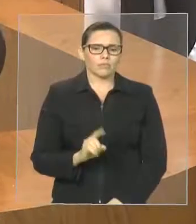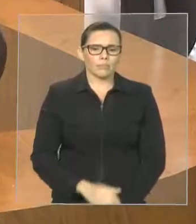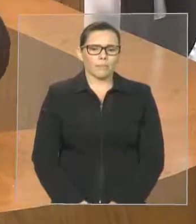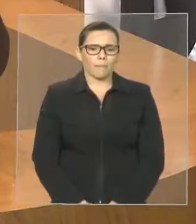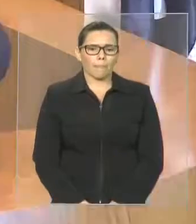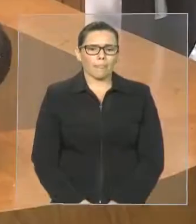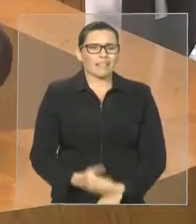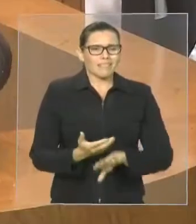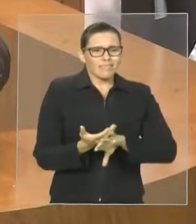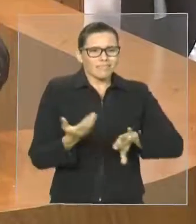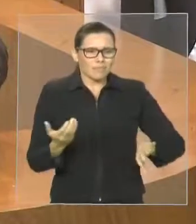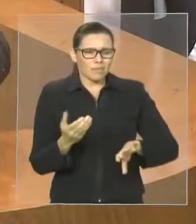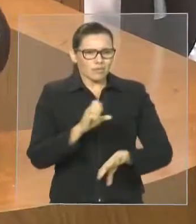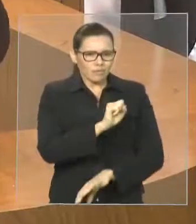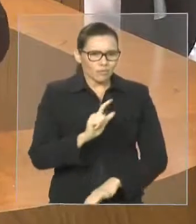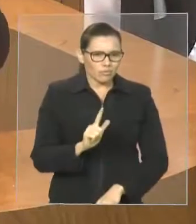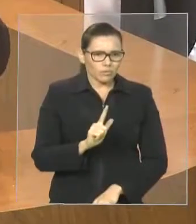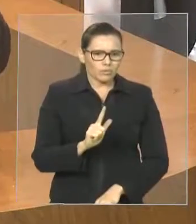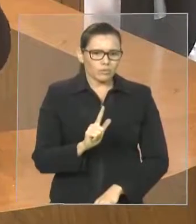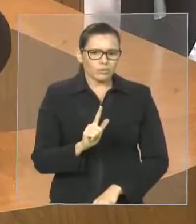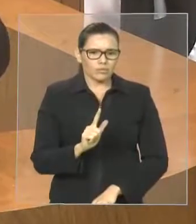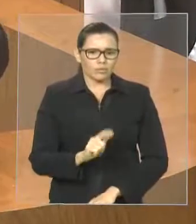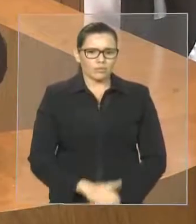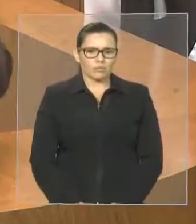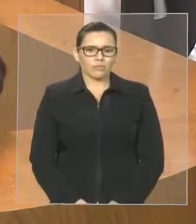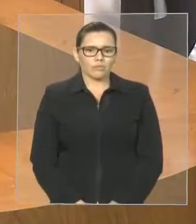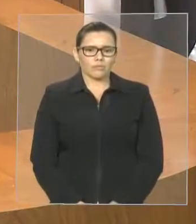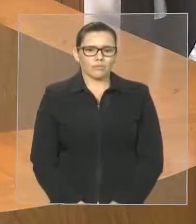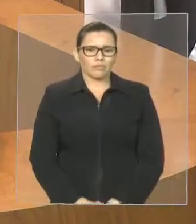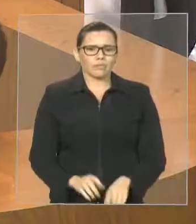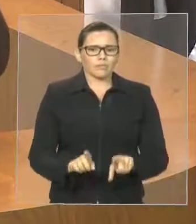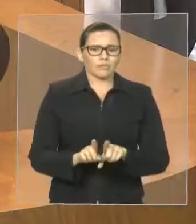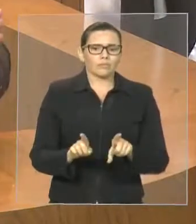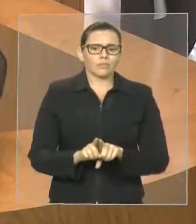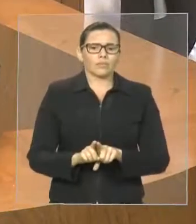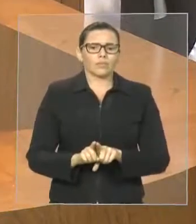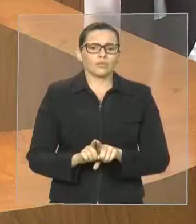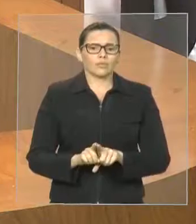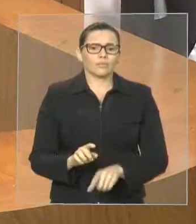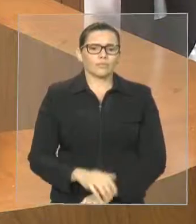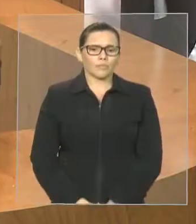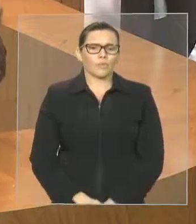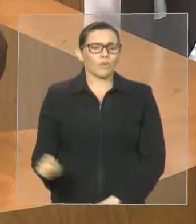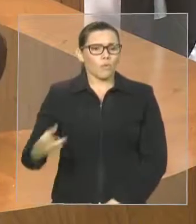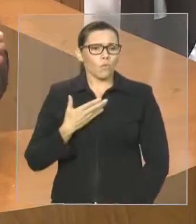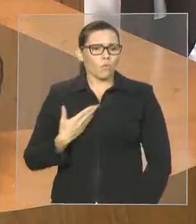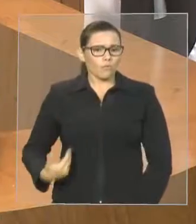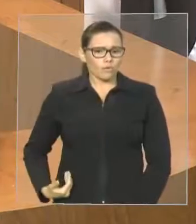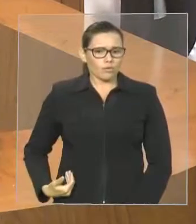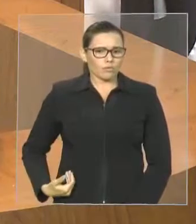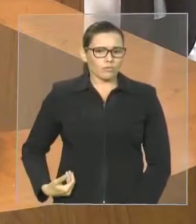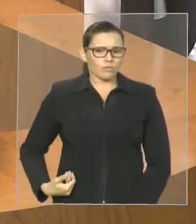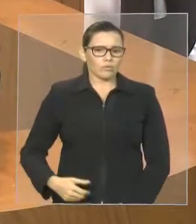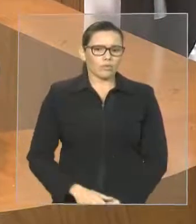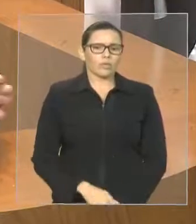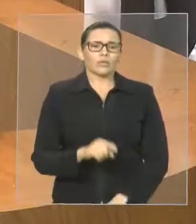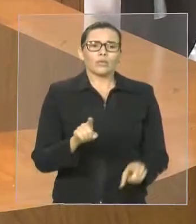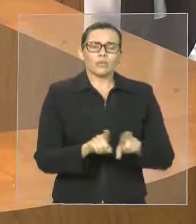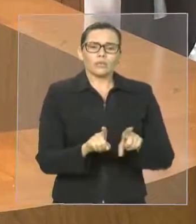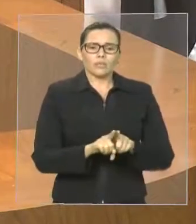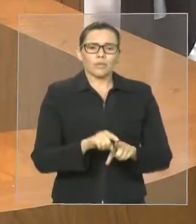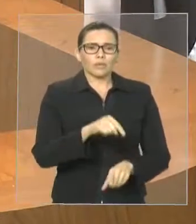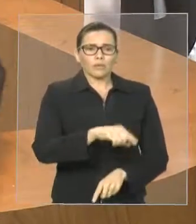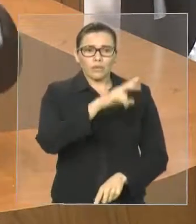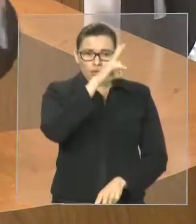E muito menos fazer o que está fazendo. Isolando os dois palácios. O Palácio do Governo e a Lavardieri. A